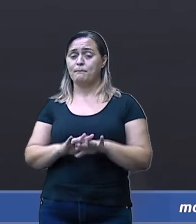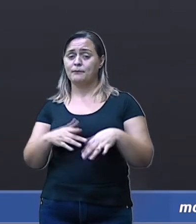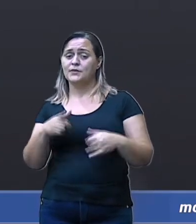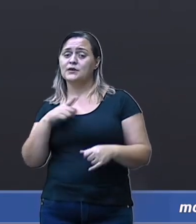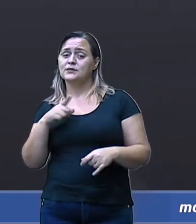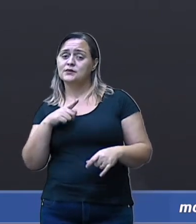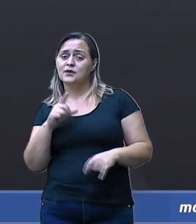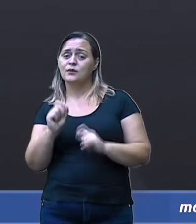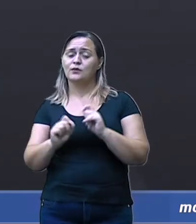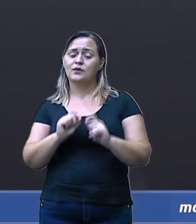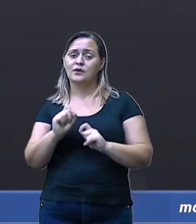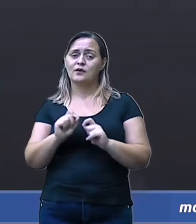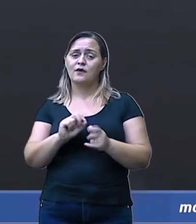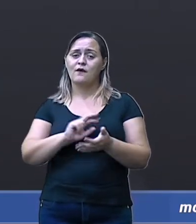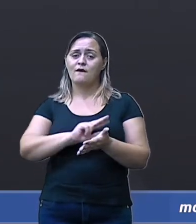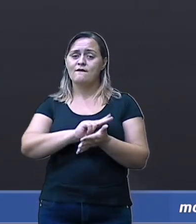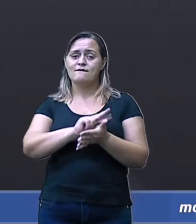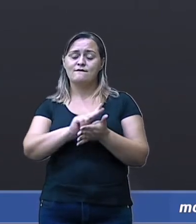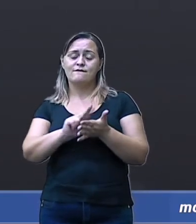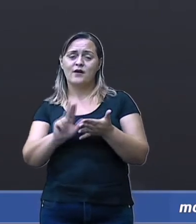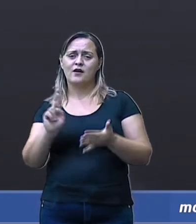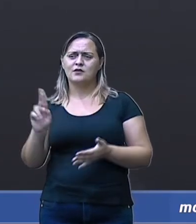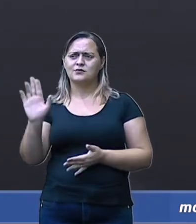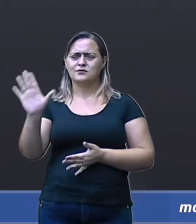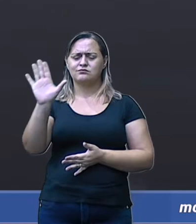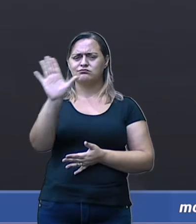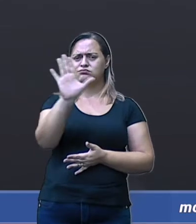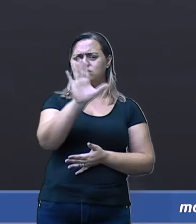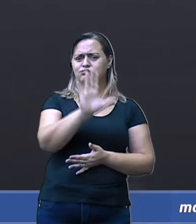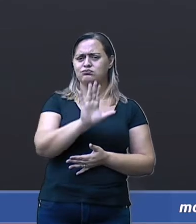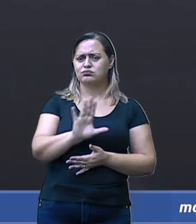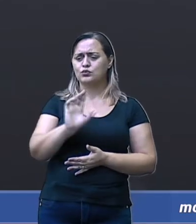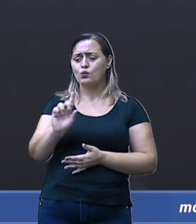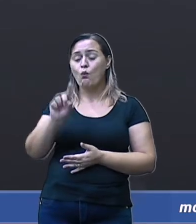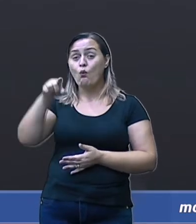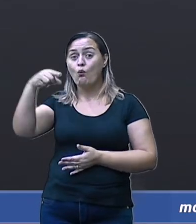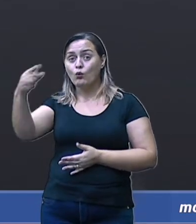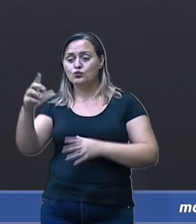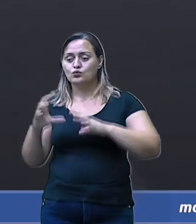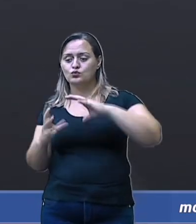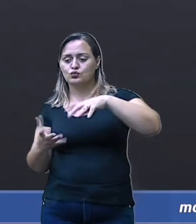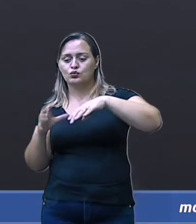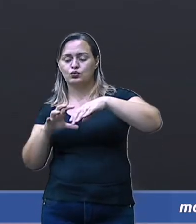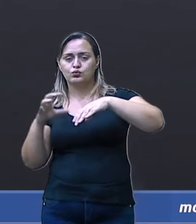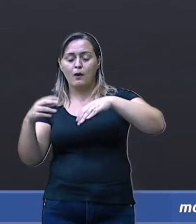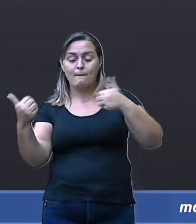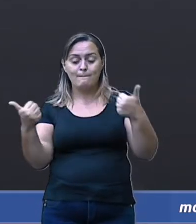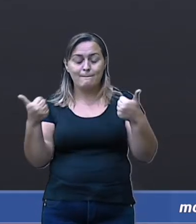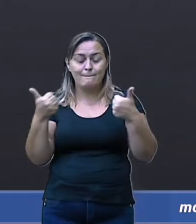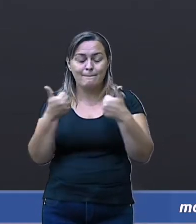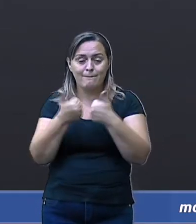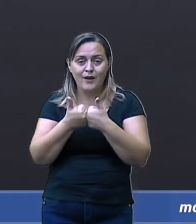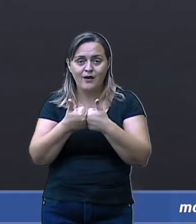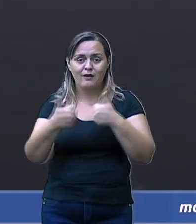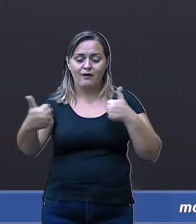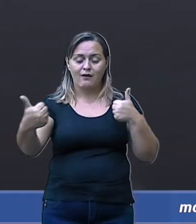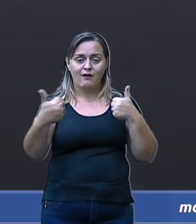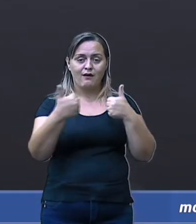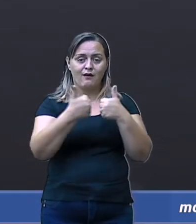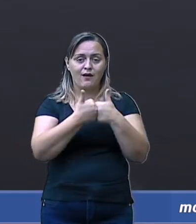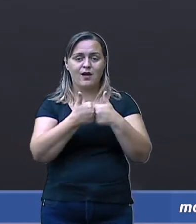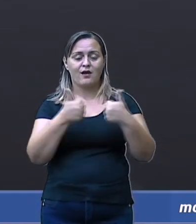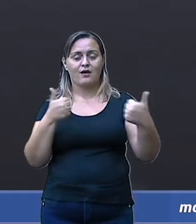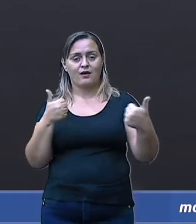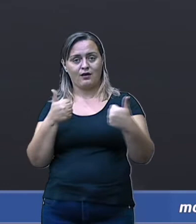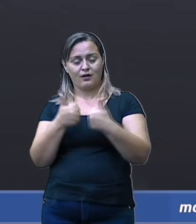temos diversas regiões de outros continentes que estão nas latitudes,